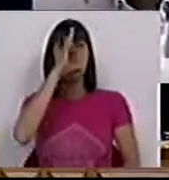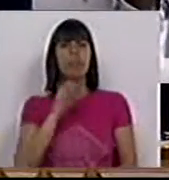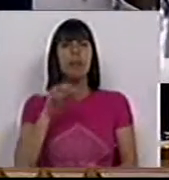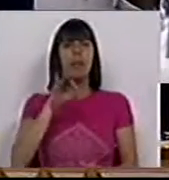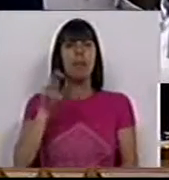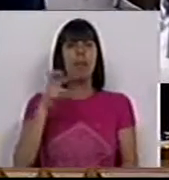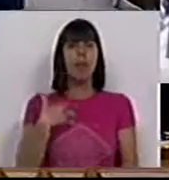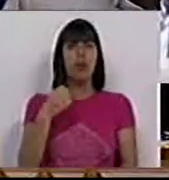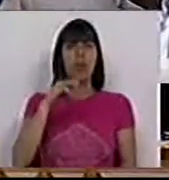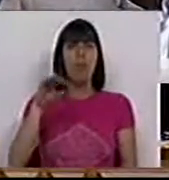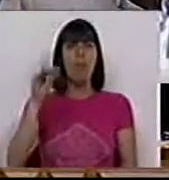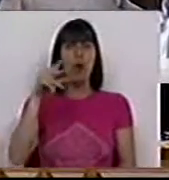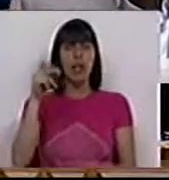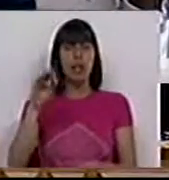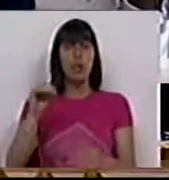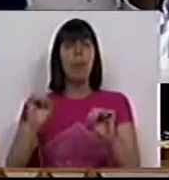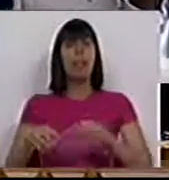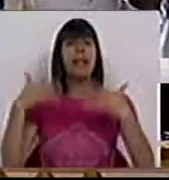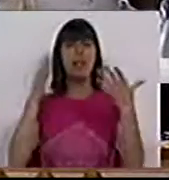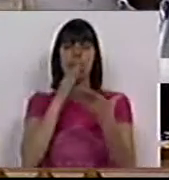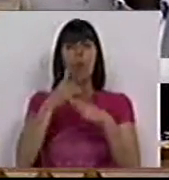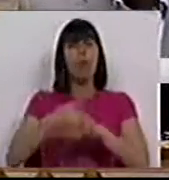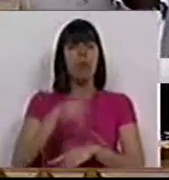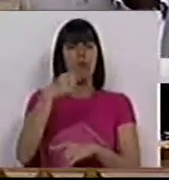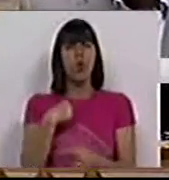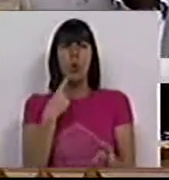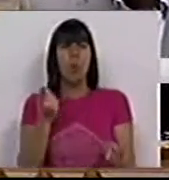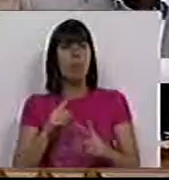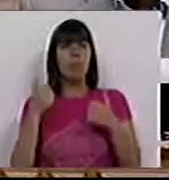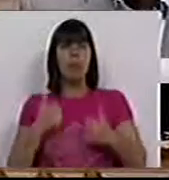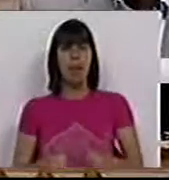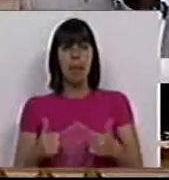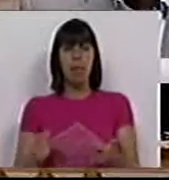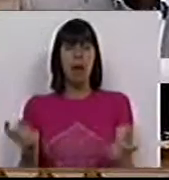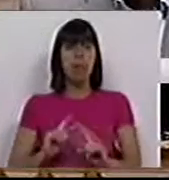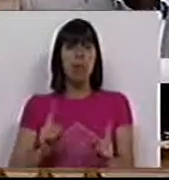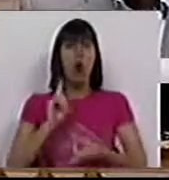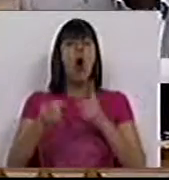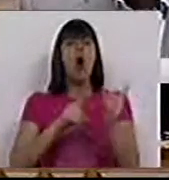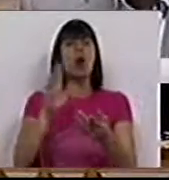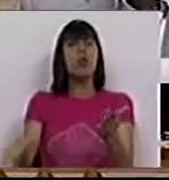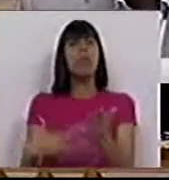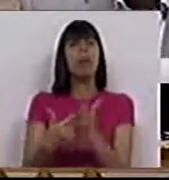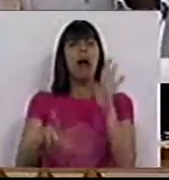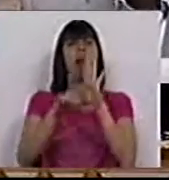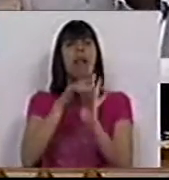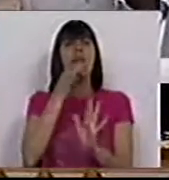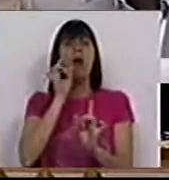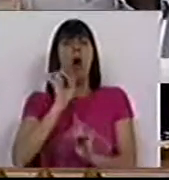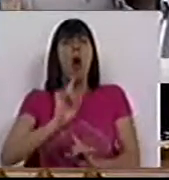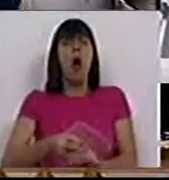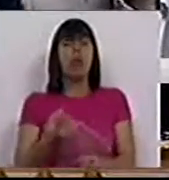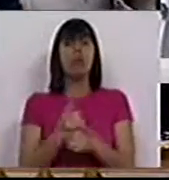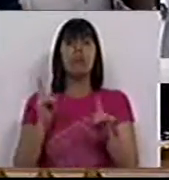Ministro Pedro Mota Soares, no início da sua intervenção não percebi muito bem de que proposta de lei estaria a falar